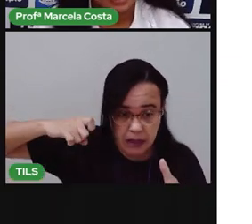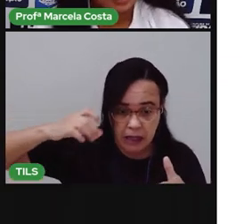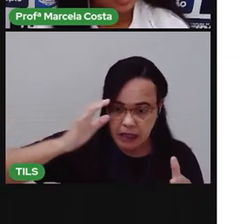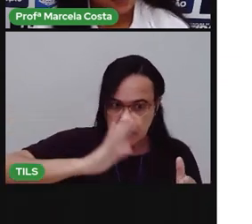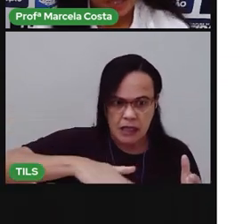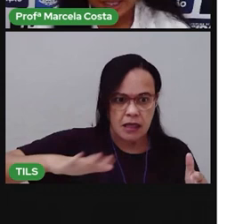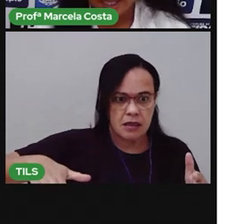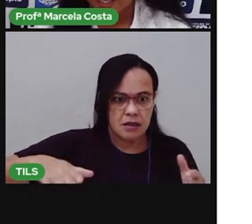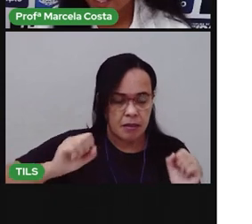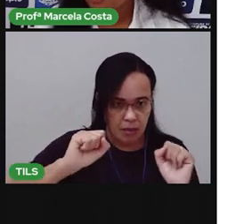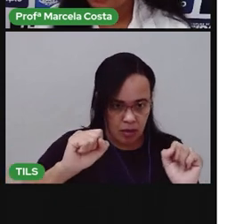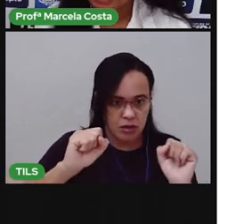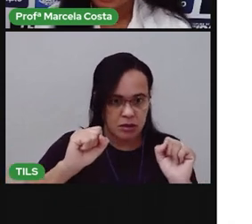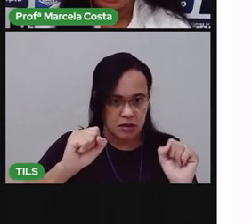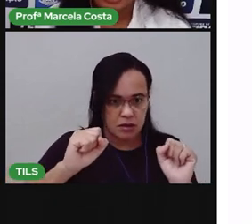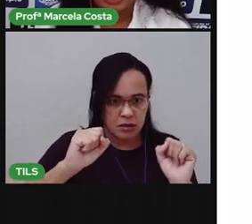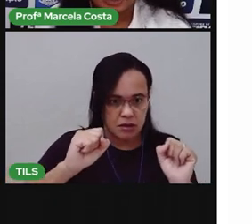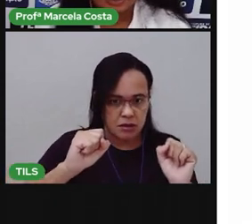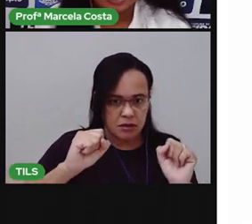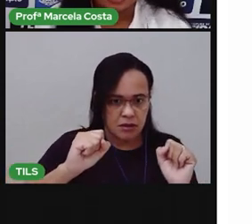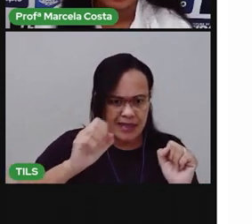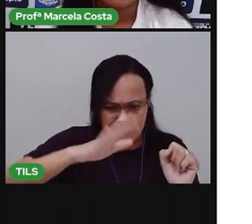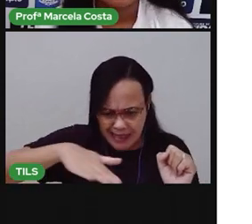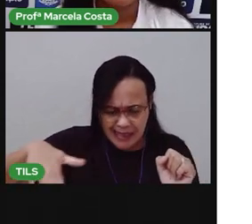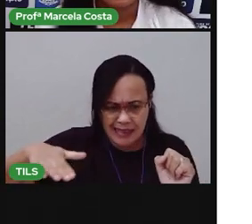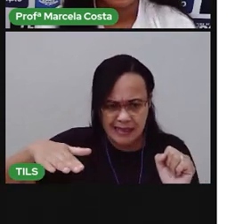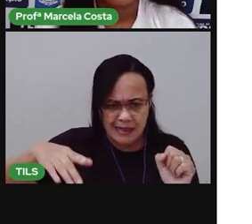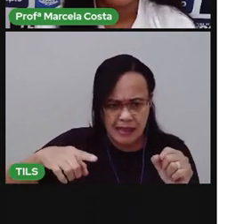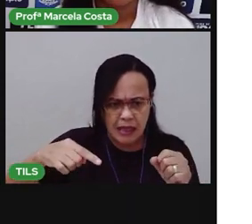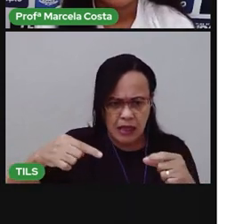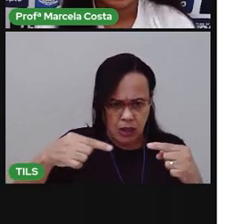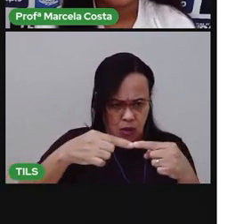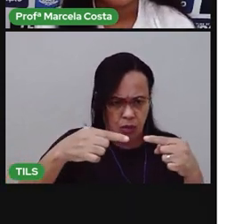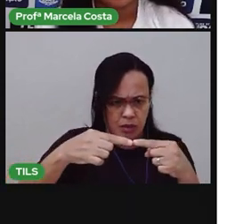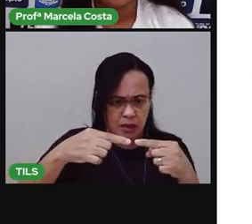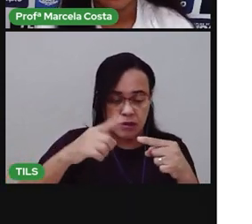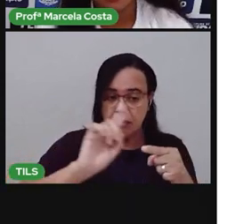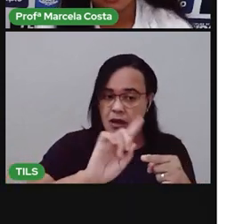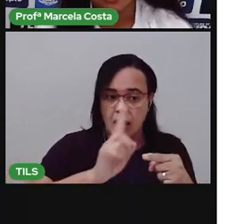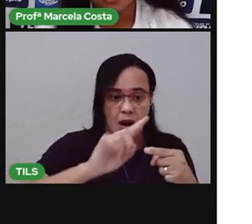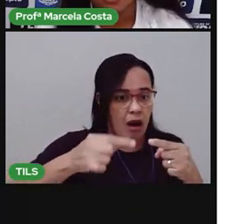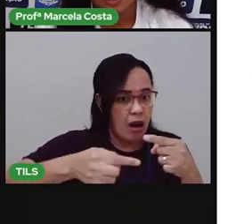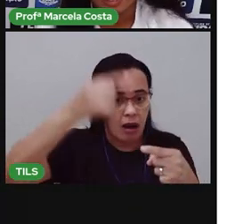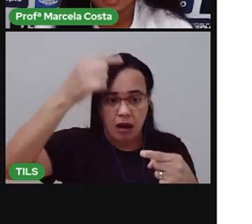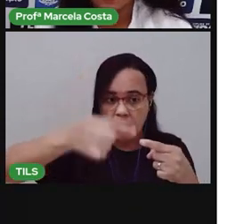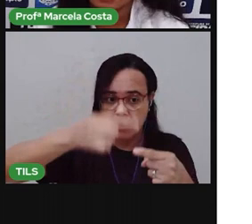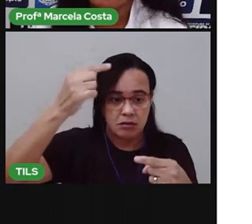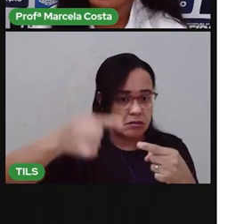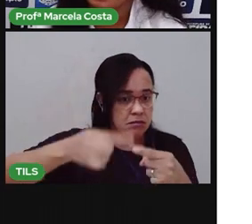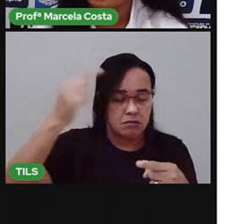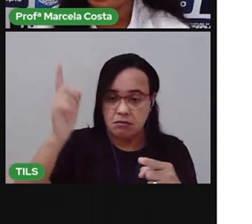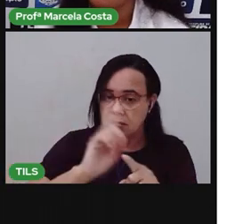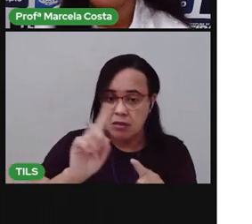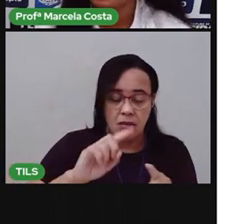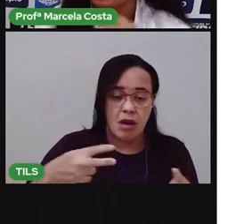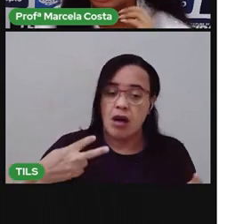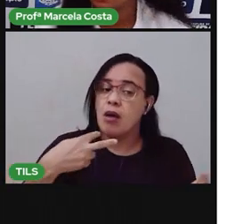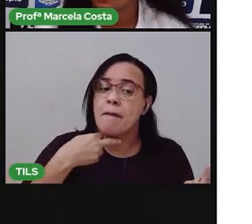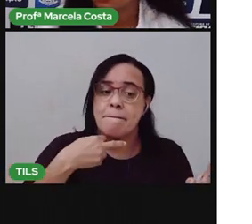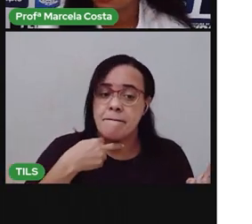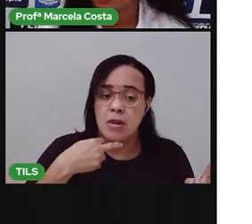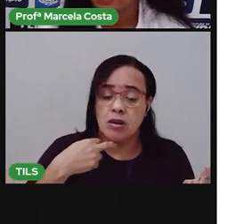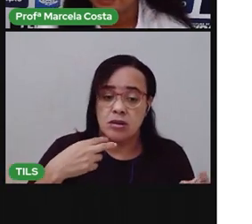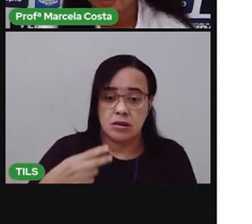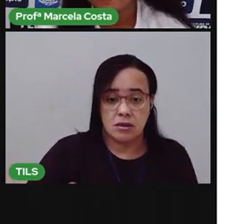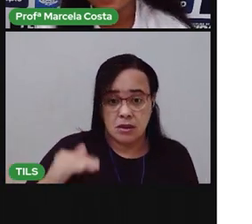Trabalhar não é atividade de criança. Trabalhar é uma atividade de adultos. É responsabilidade e dever de